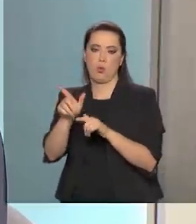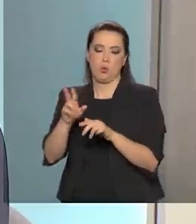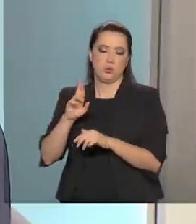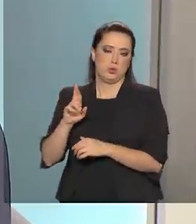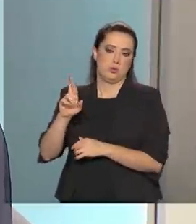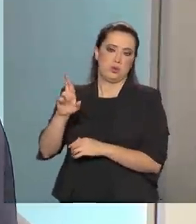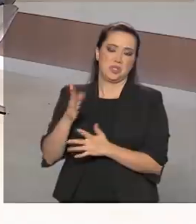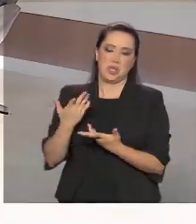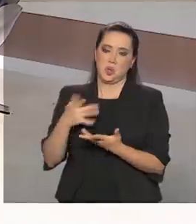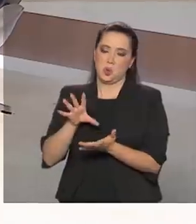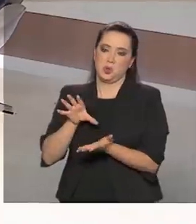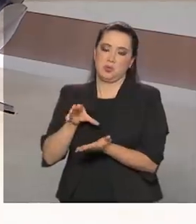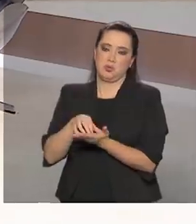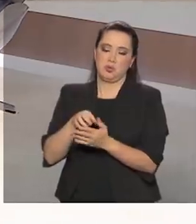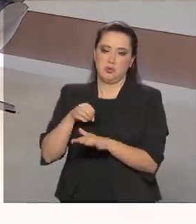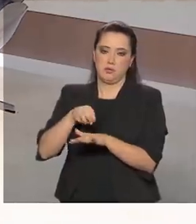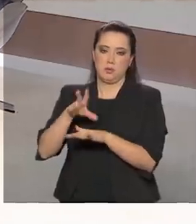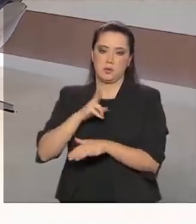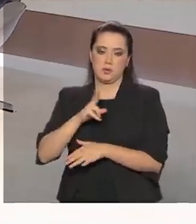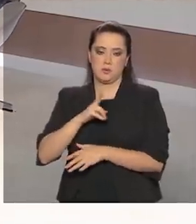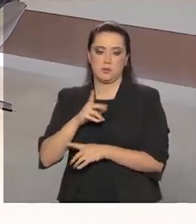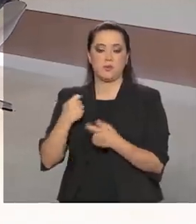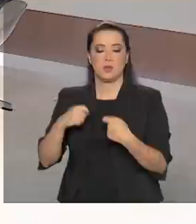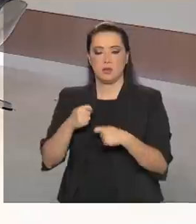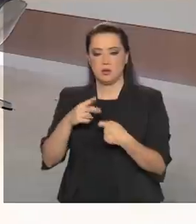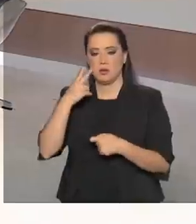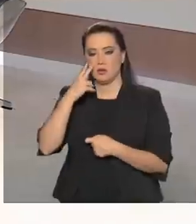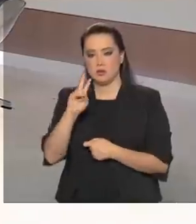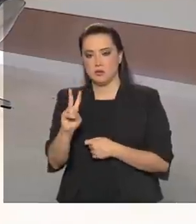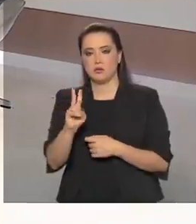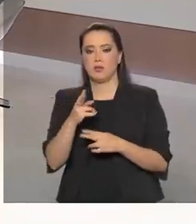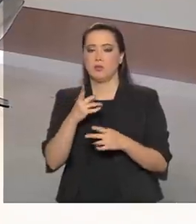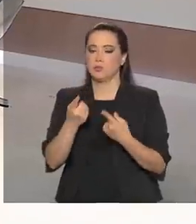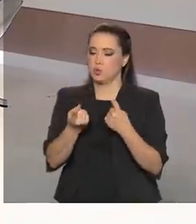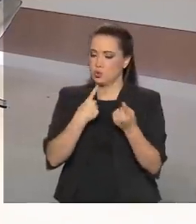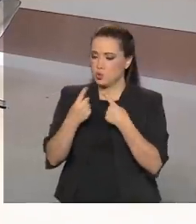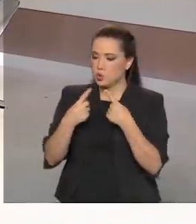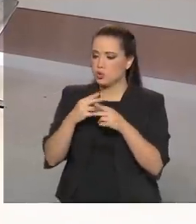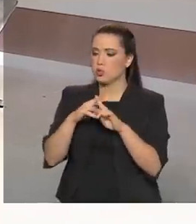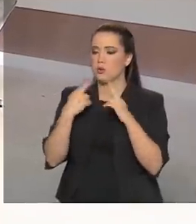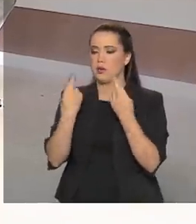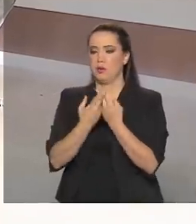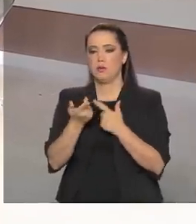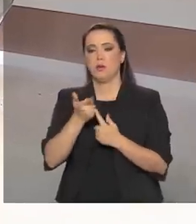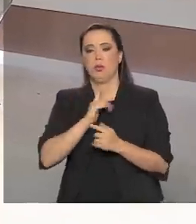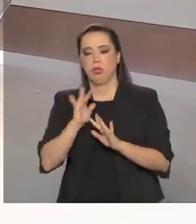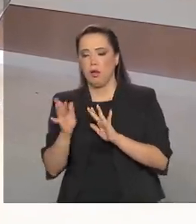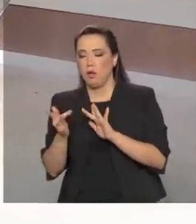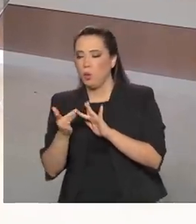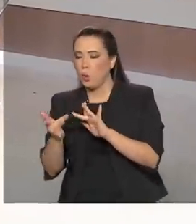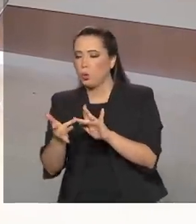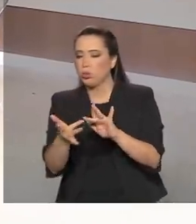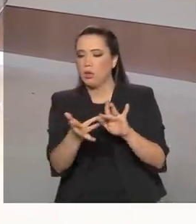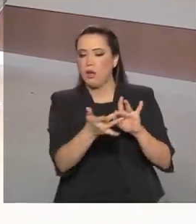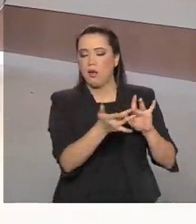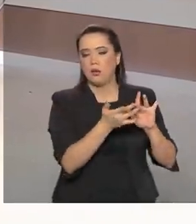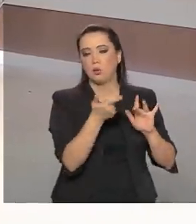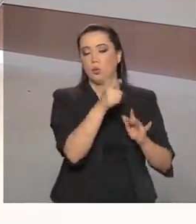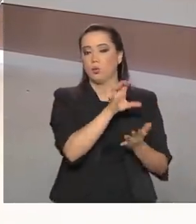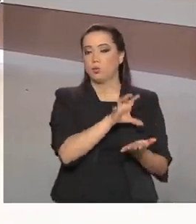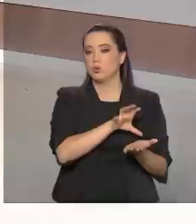autoridade. Então, estamos, vamos dizer, travando várias reuniões, vários contatos com as demais